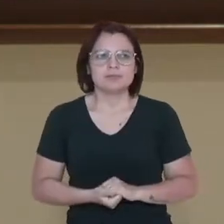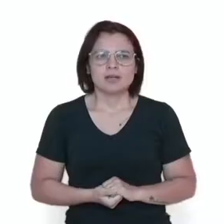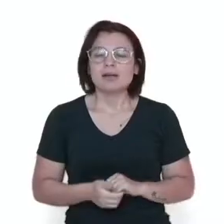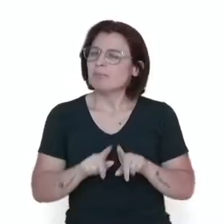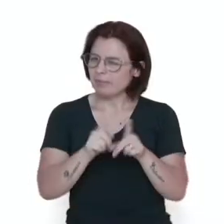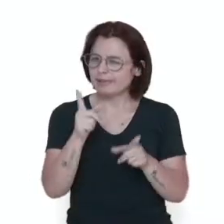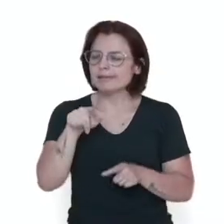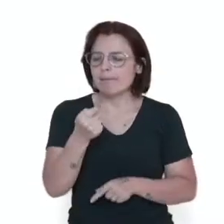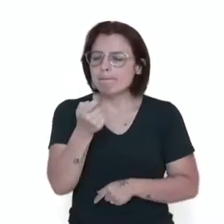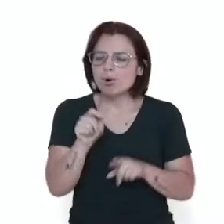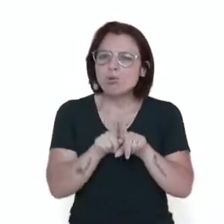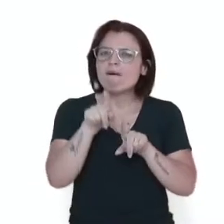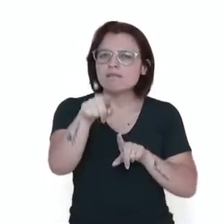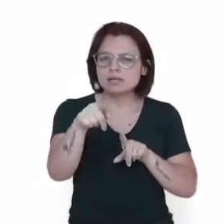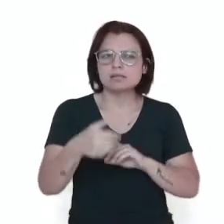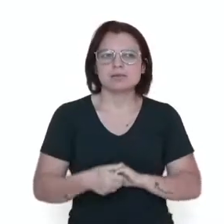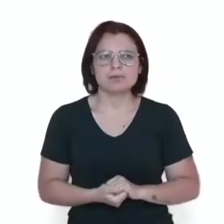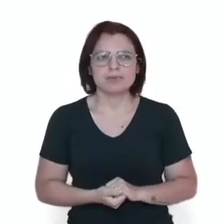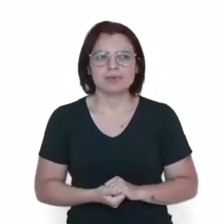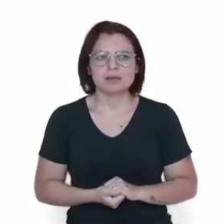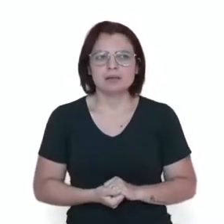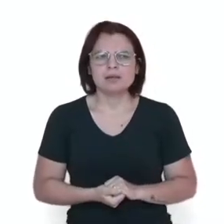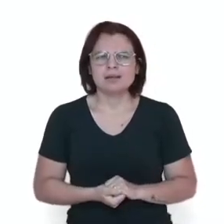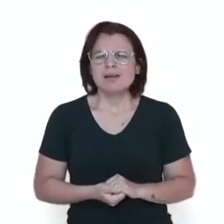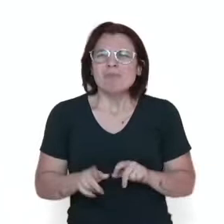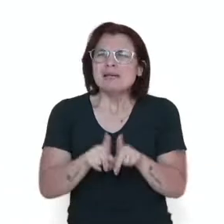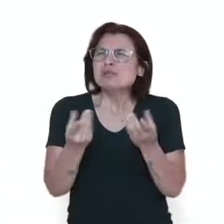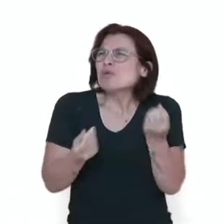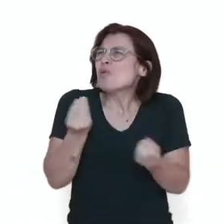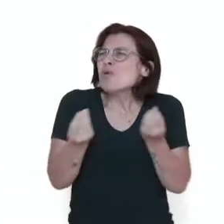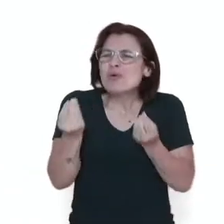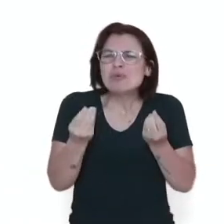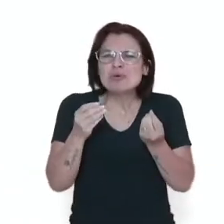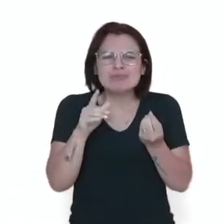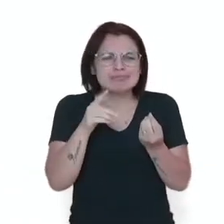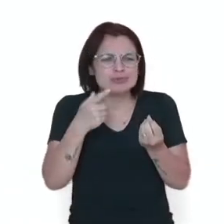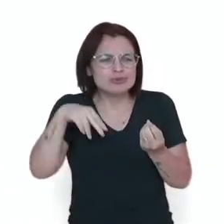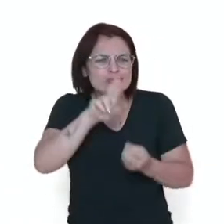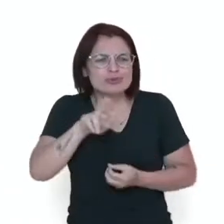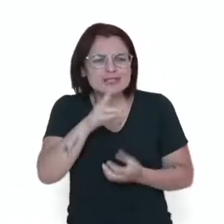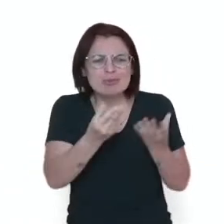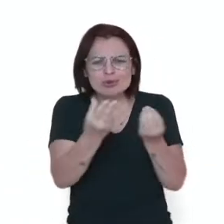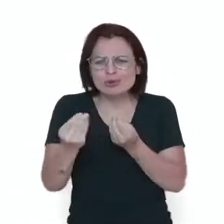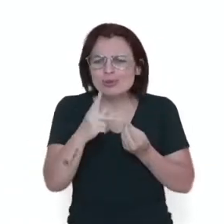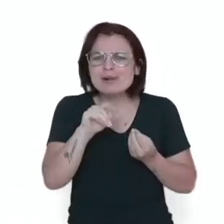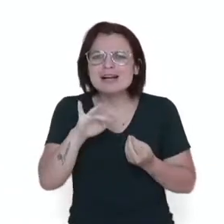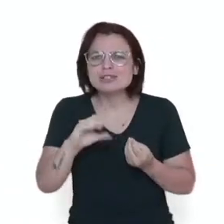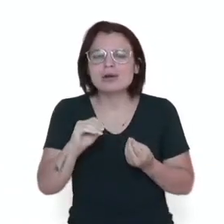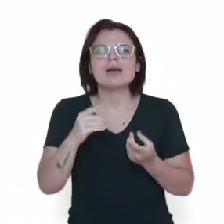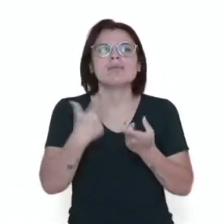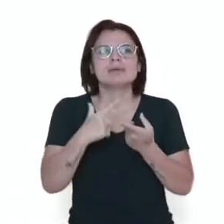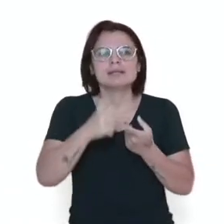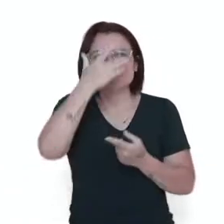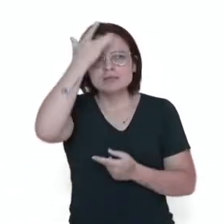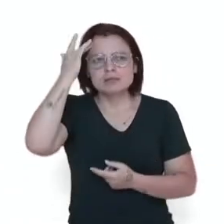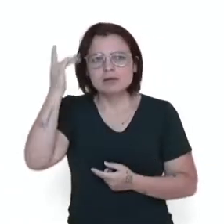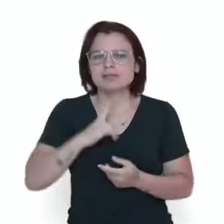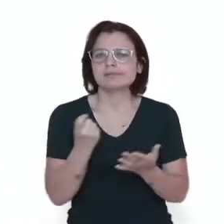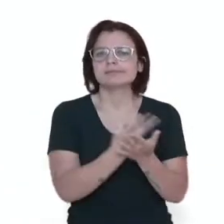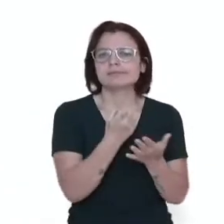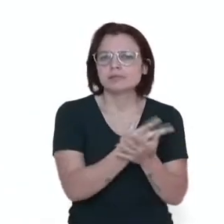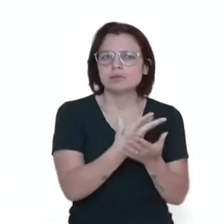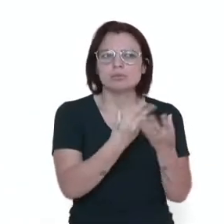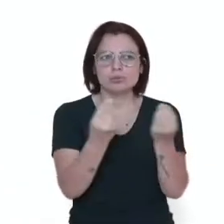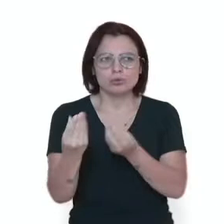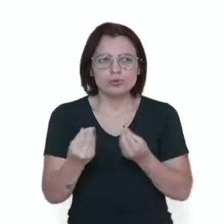De onde vem todo esse plástico? Consumo exagerado, falta de alternativas para substituir plásticos e descartáveis, falta